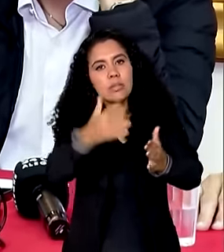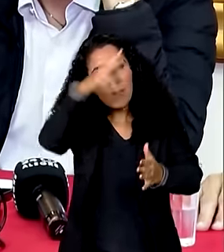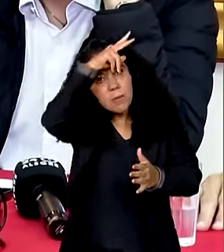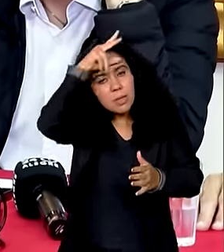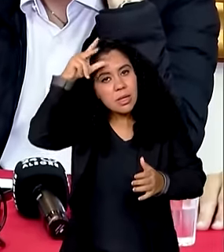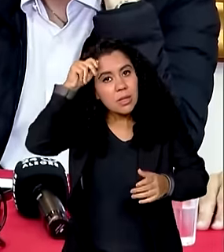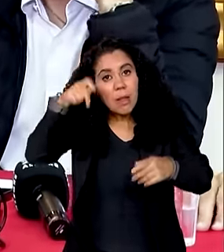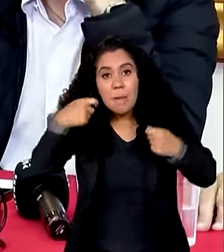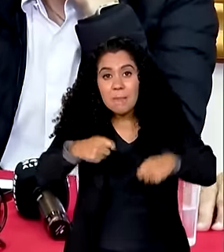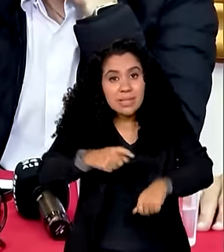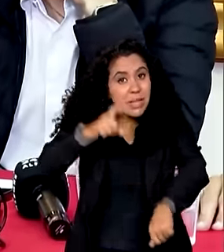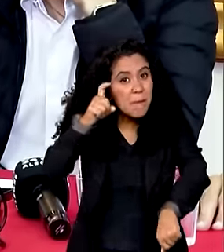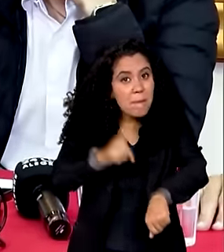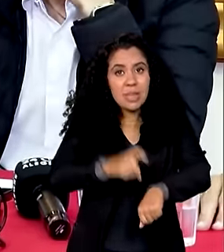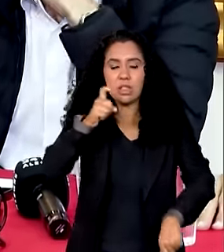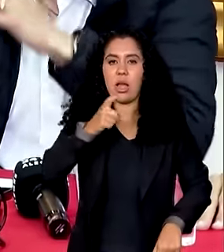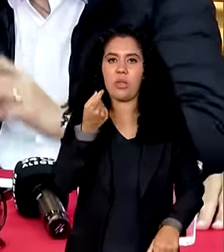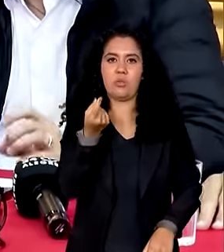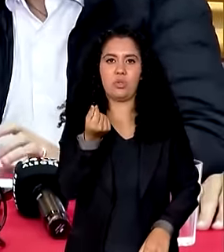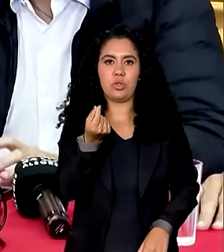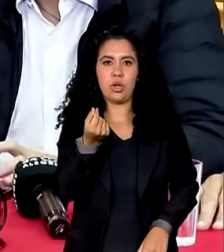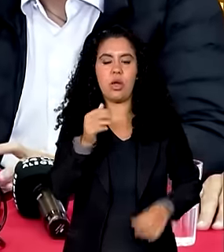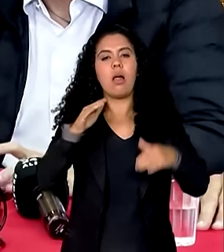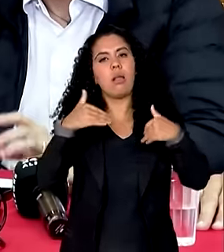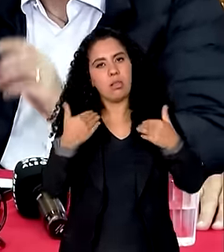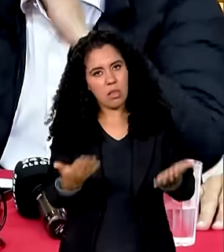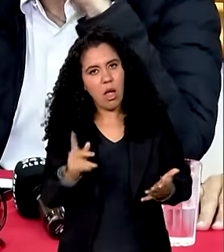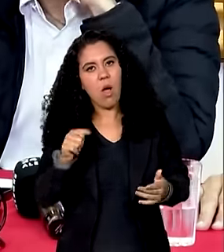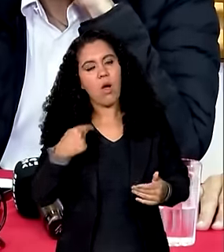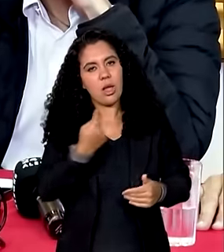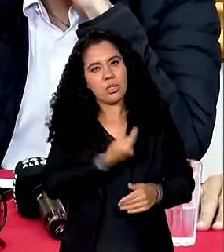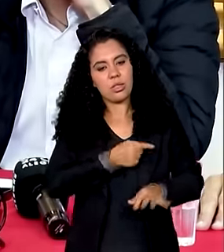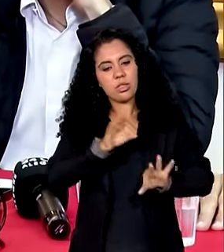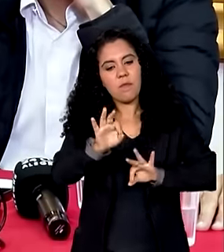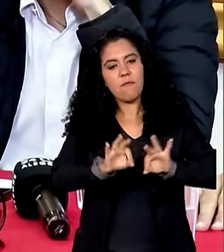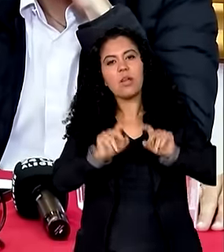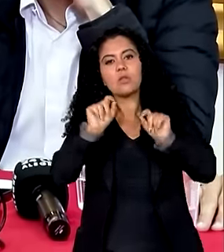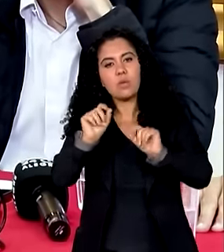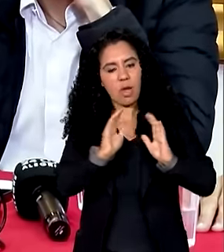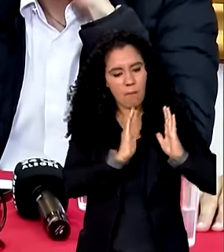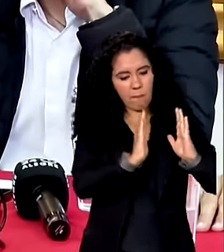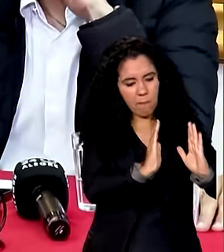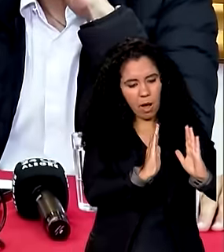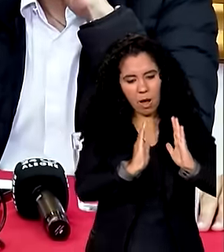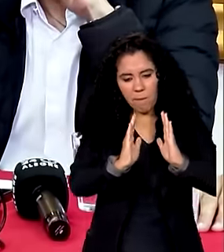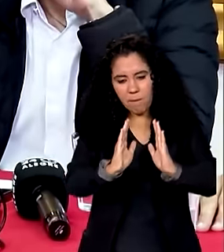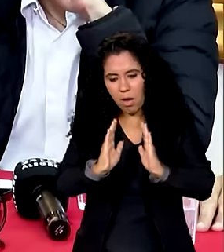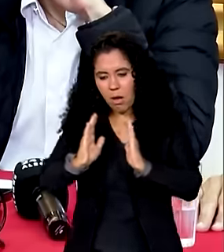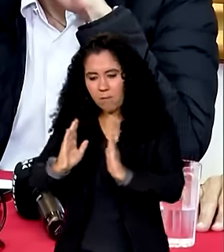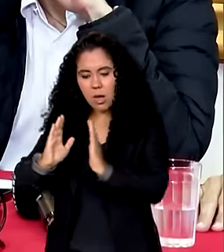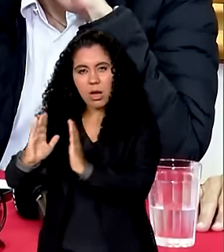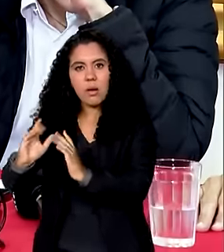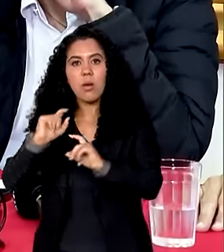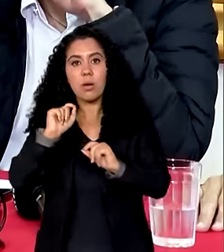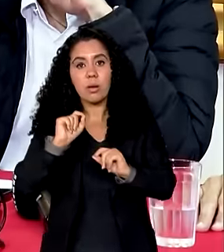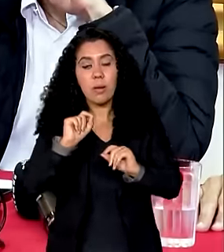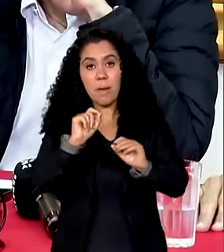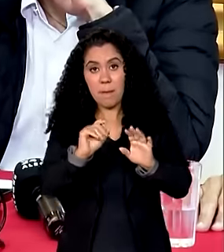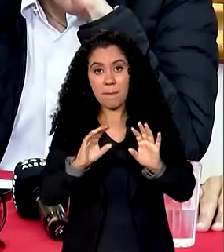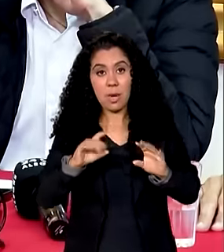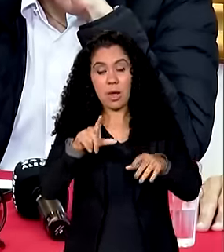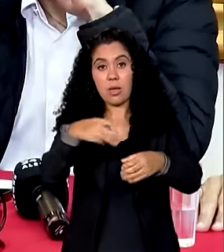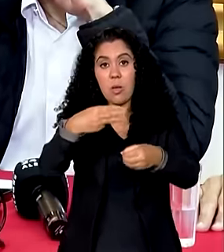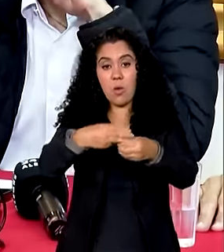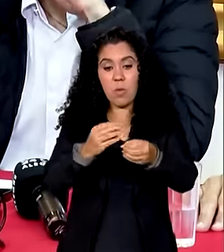rápido de imediato então fizemos uma categorização aqui para aqueles municípios até 50 mil